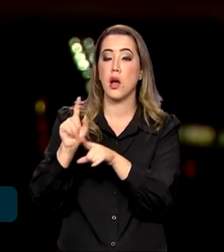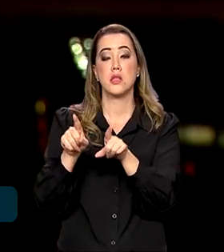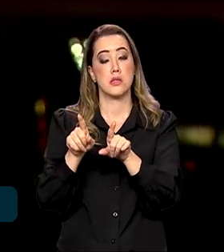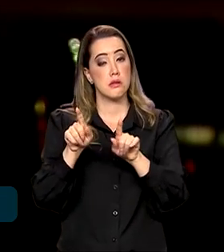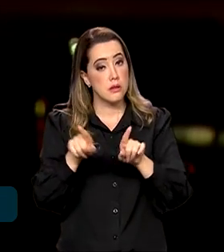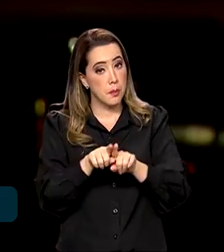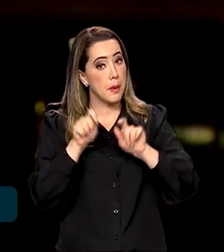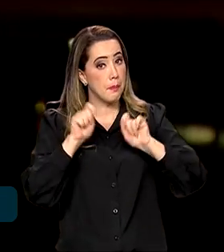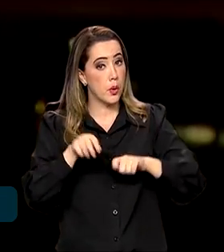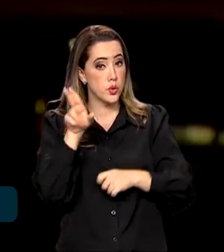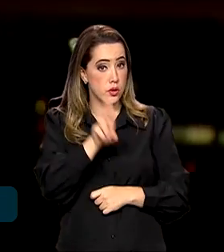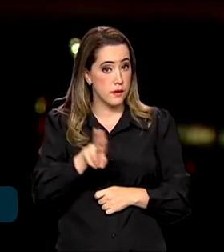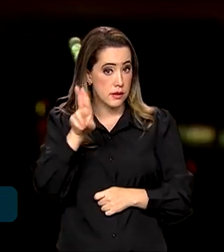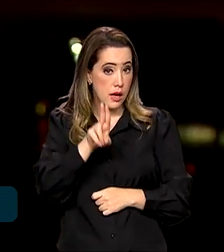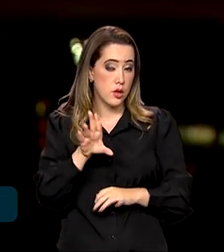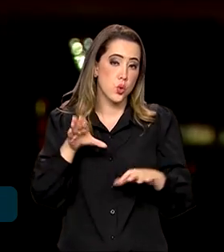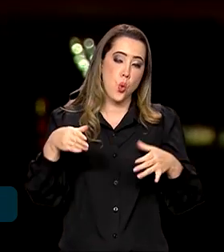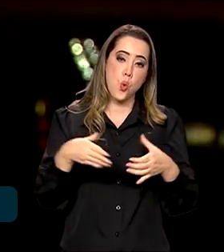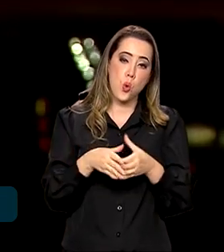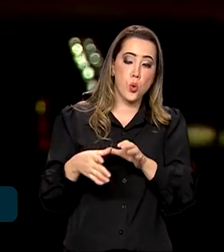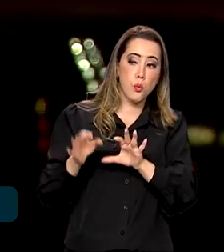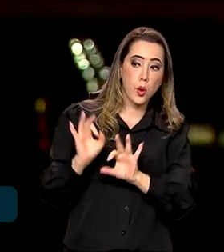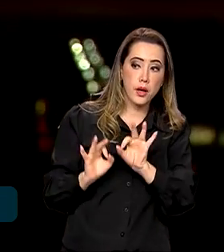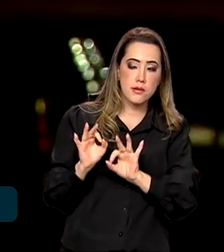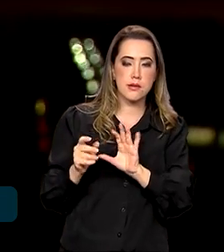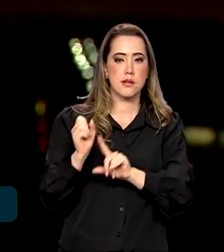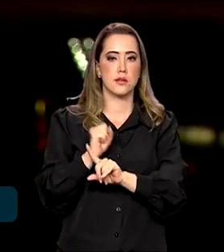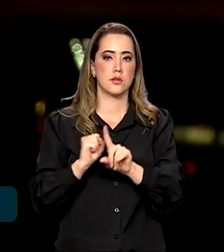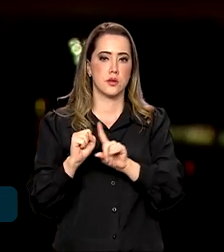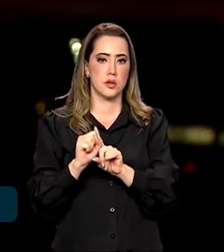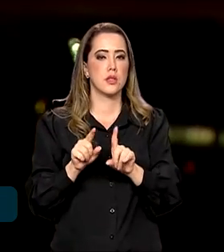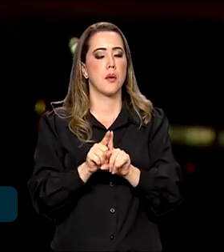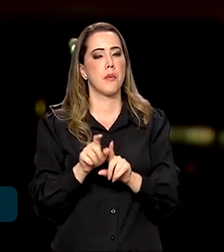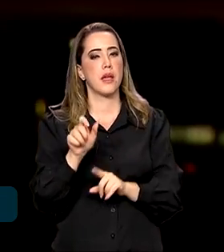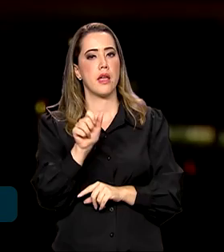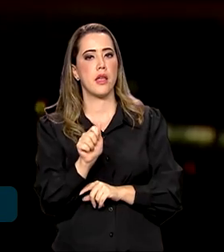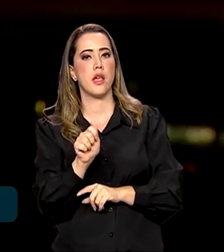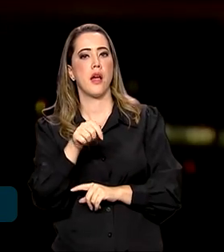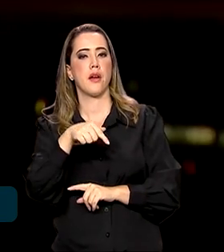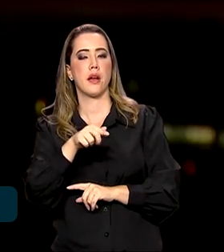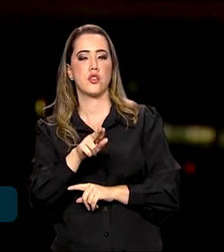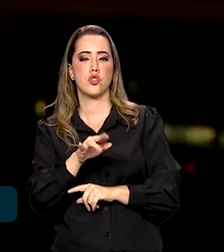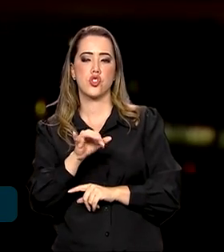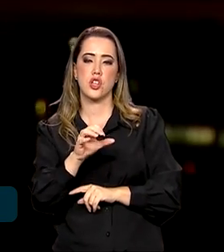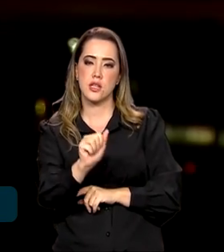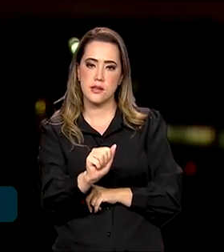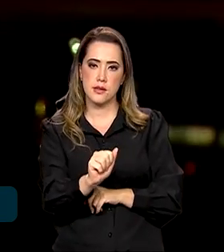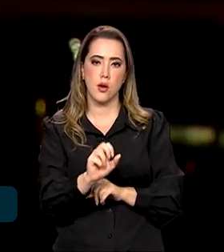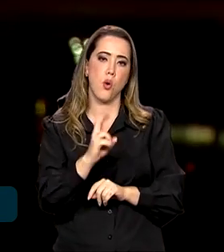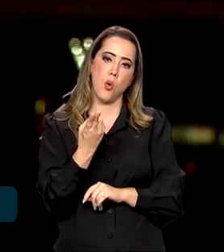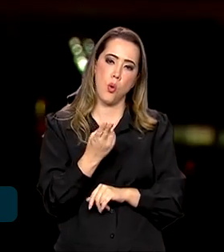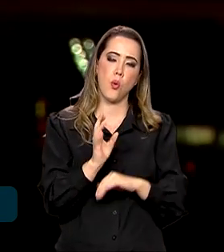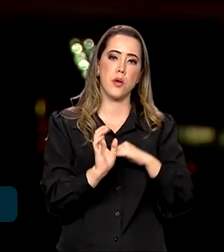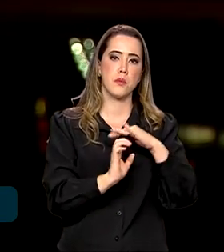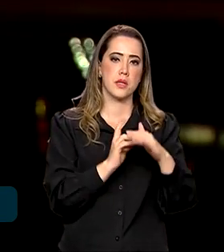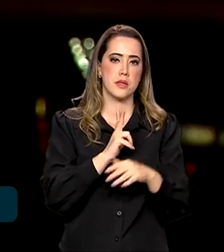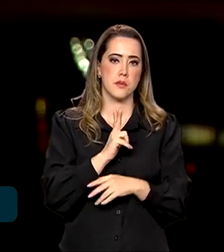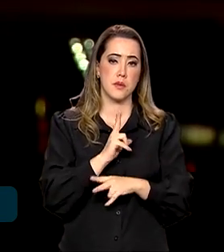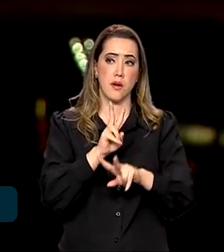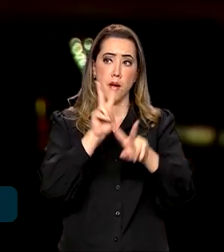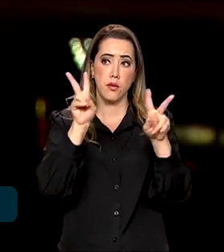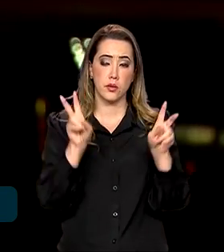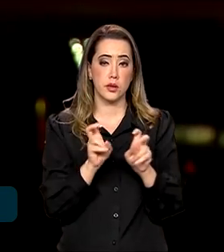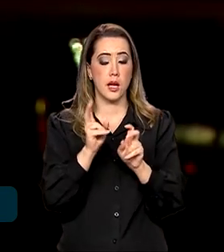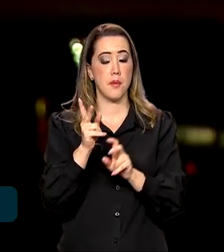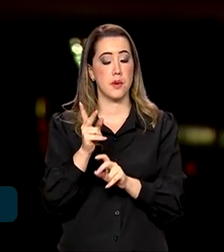organizações da sociedade civil, também agências de desenvolvimento e organizações privadas ligadas à cultura e